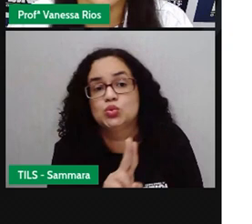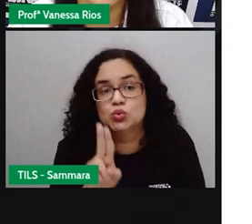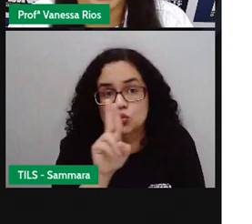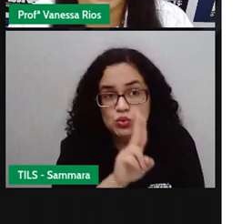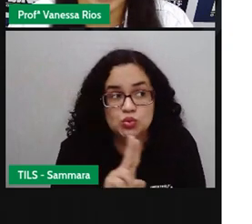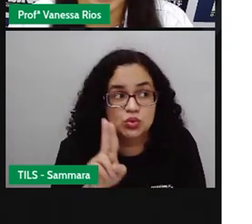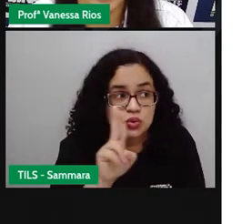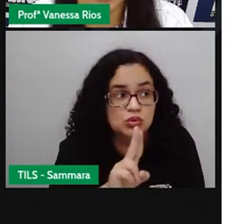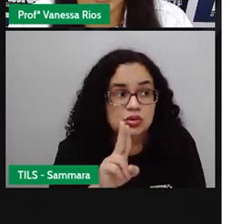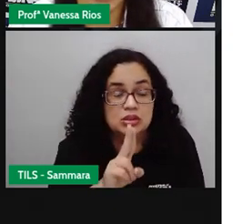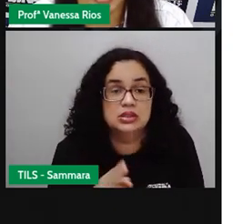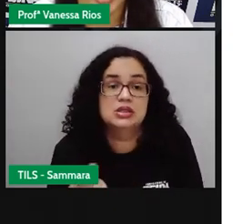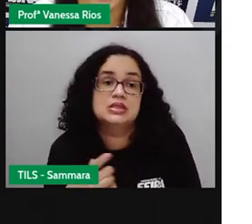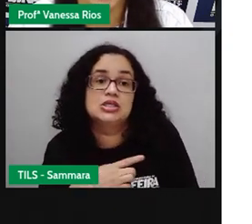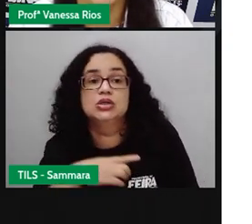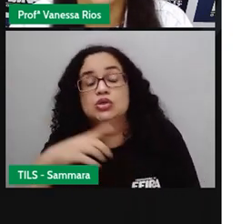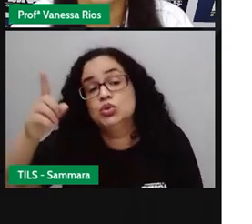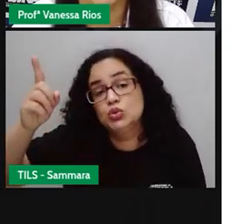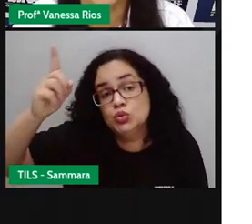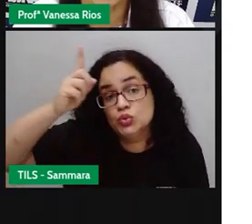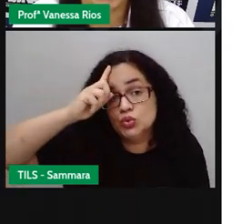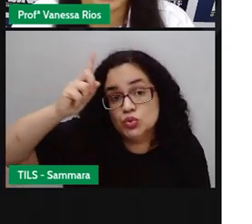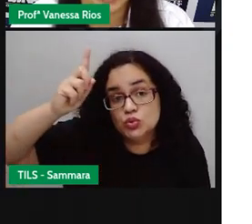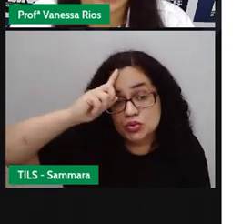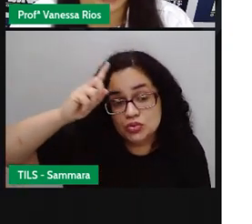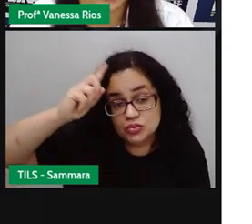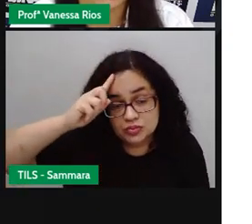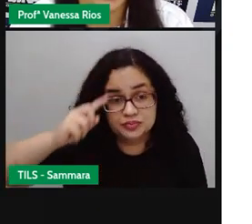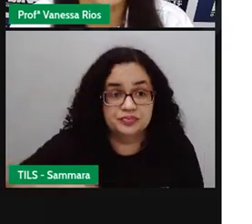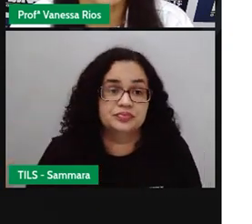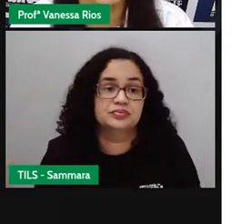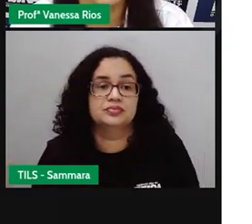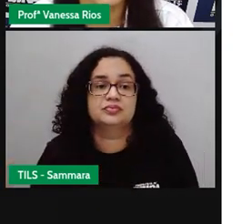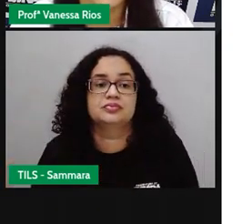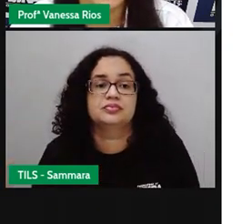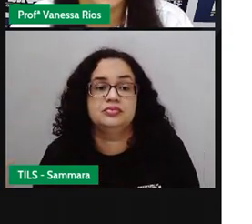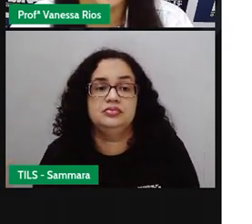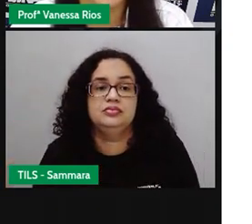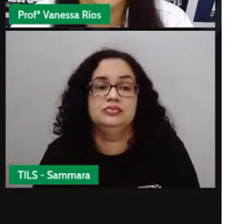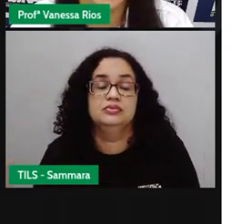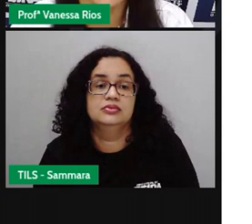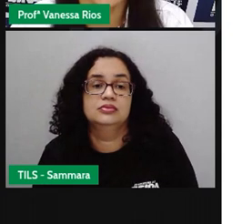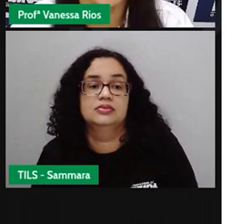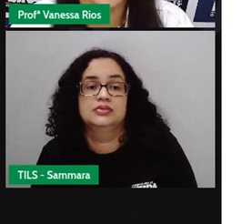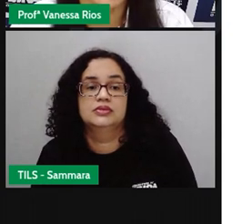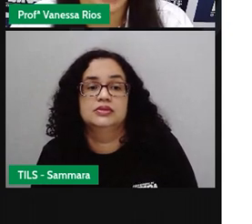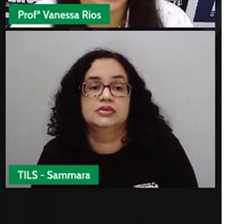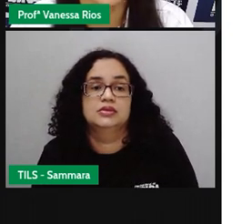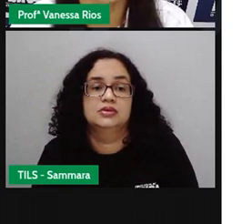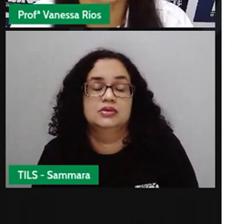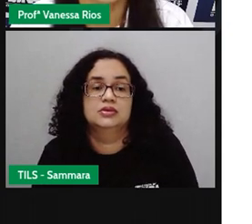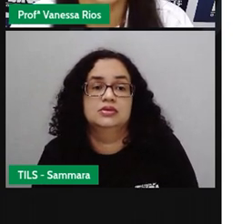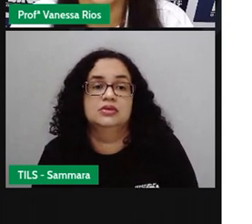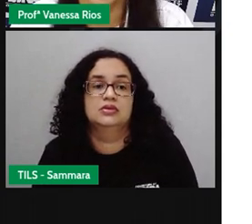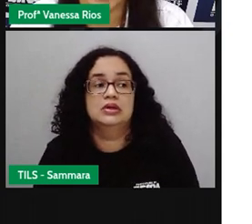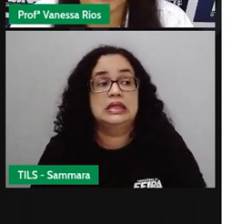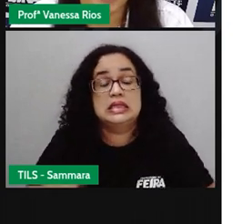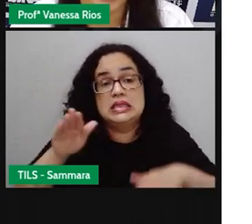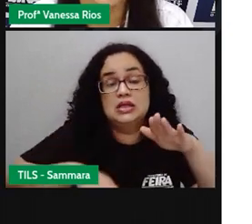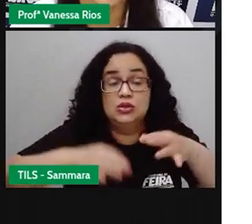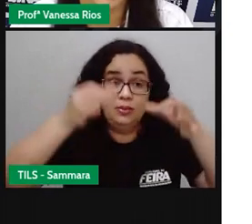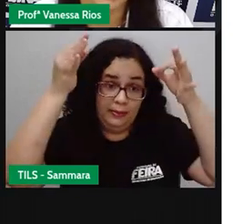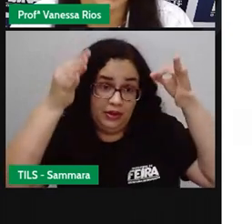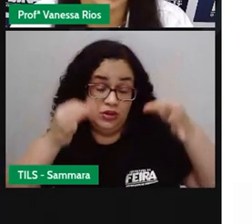assim para expressar as ações do dia a dia, principalmente numa narrativa. O pretérito, tanto